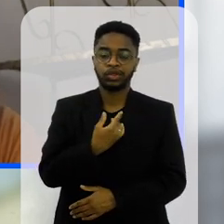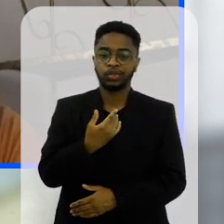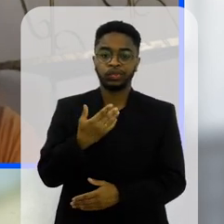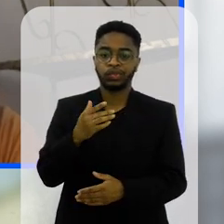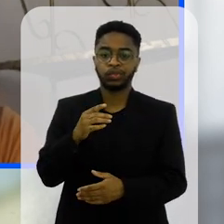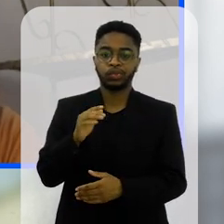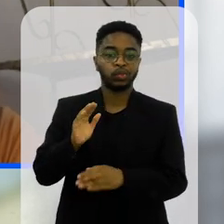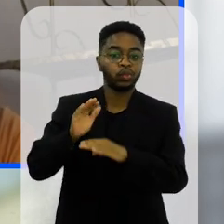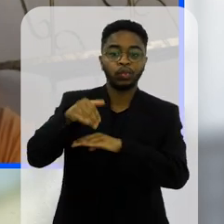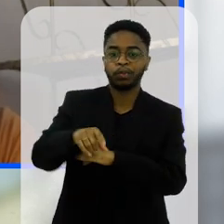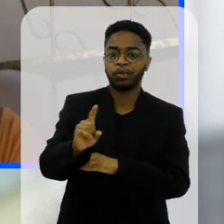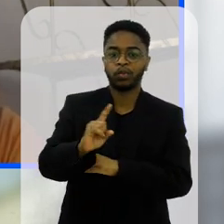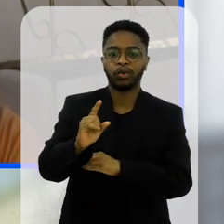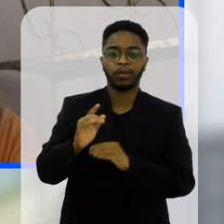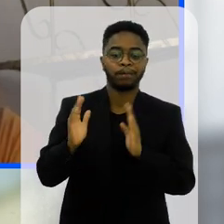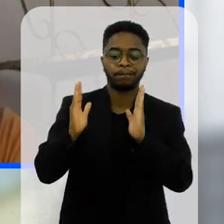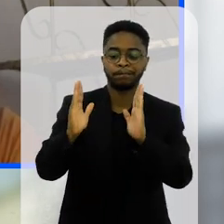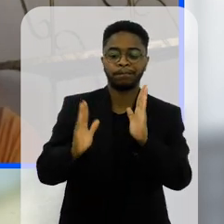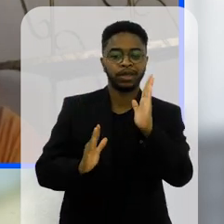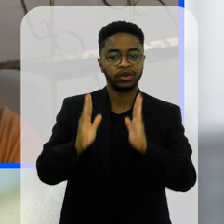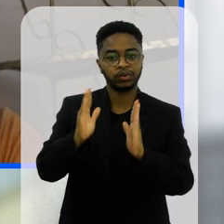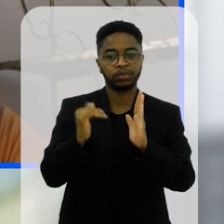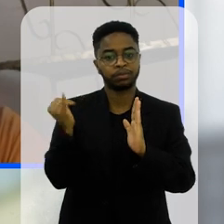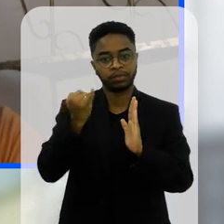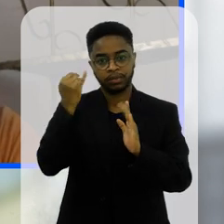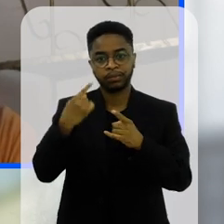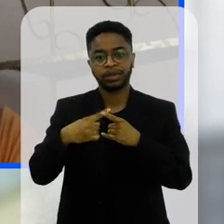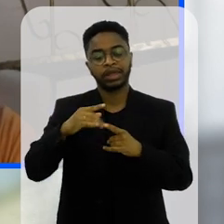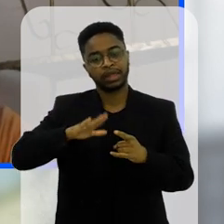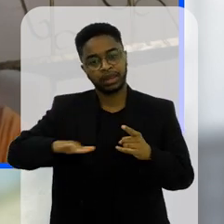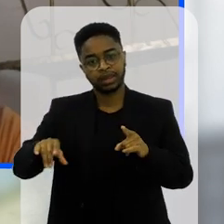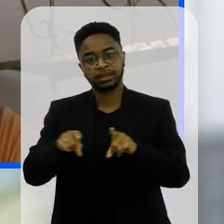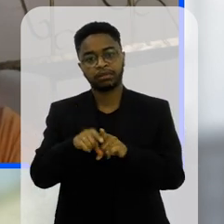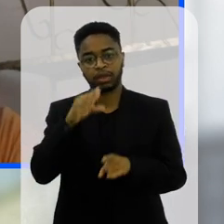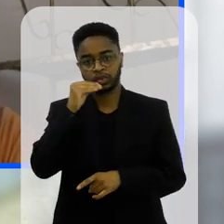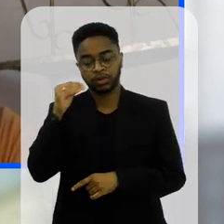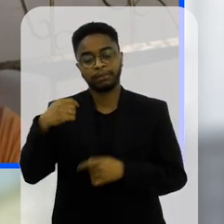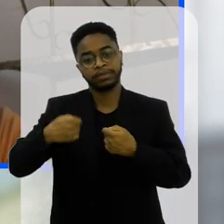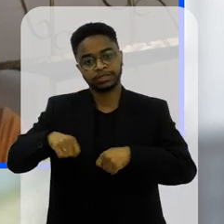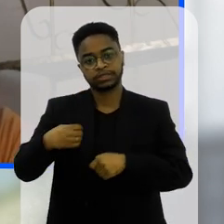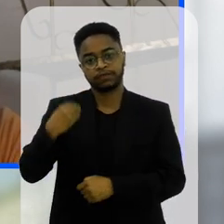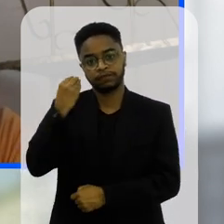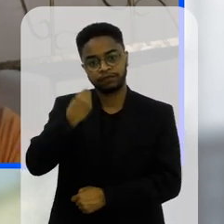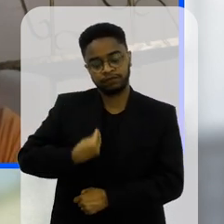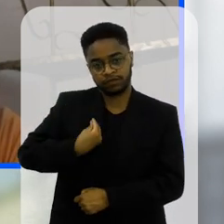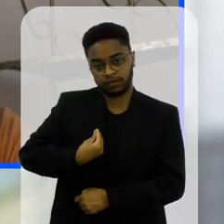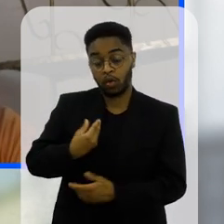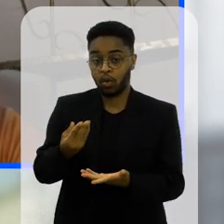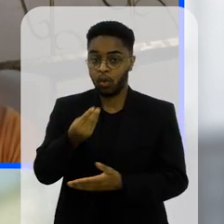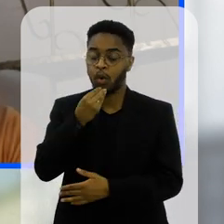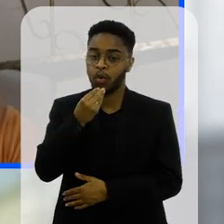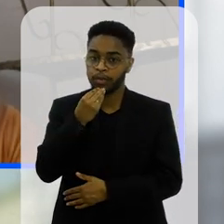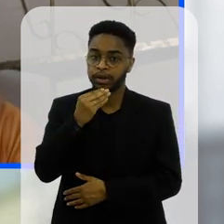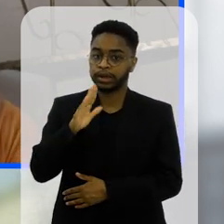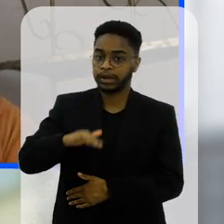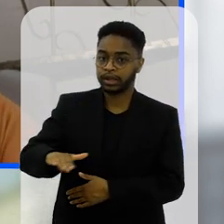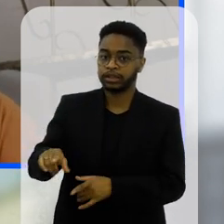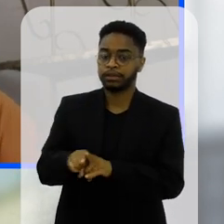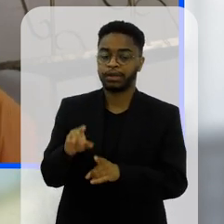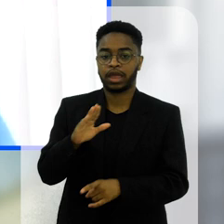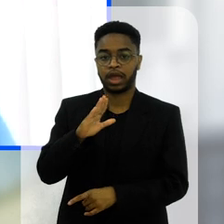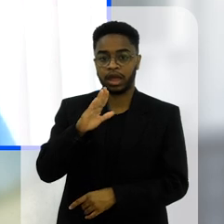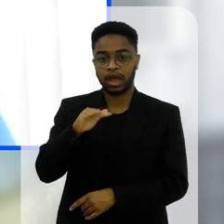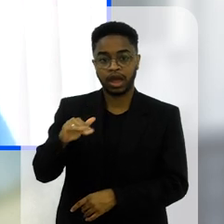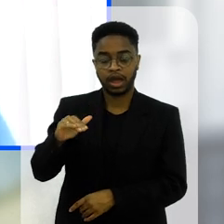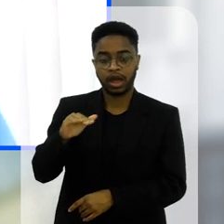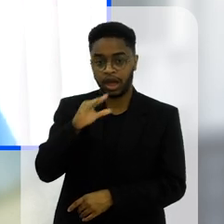etapa tão importante que as nossas crianças e os nossos adolescentes eles precisam passar e é evidente pra uma criança ou um adolescente que já tá numa